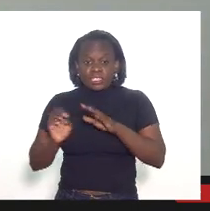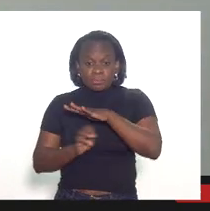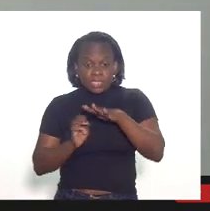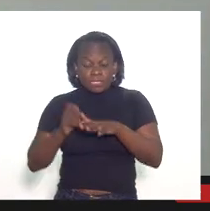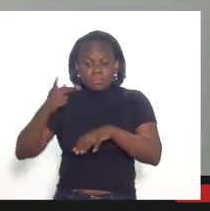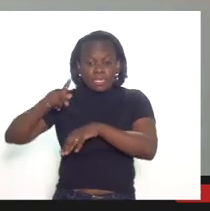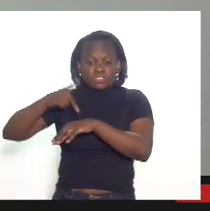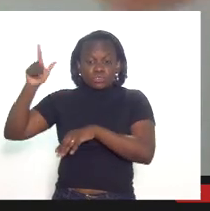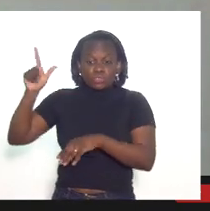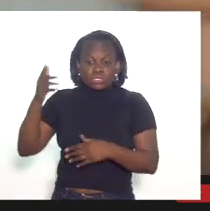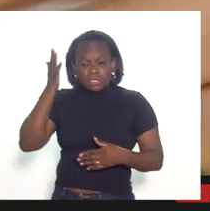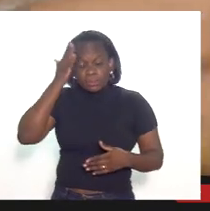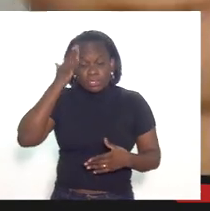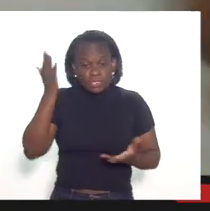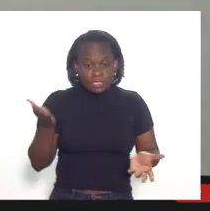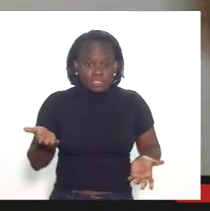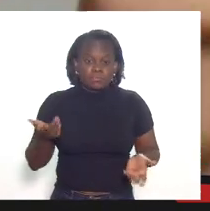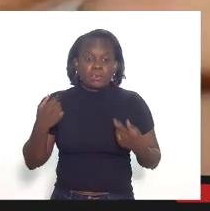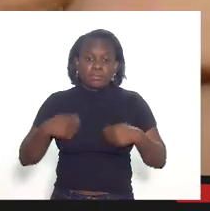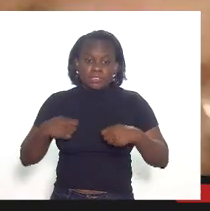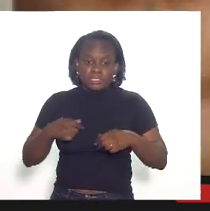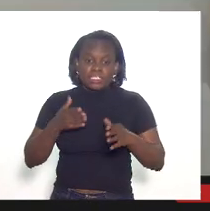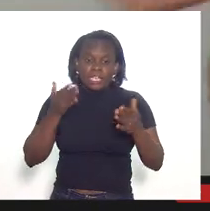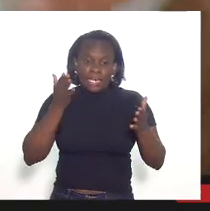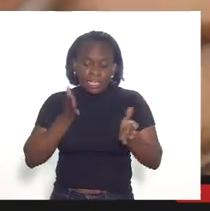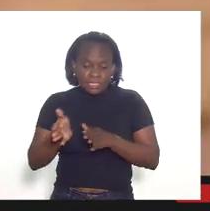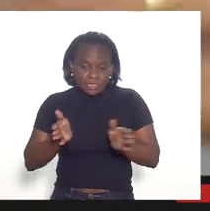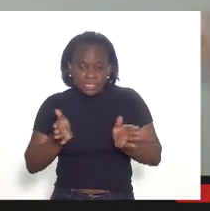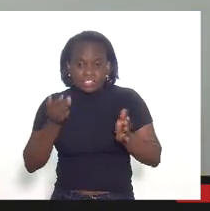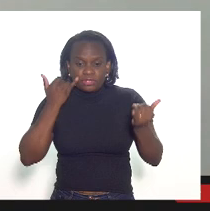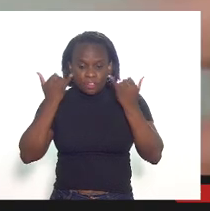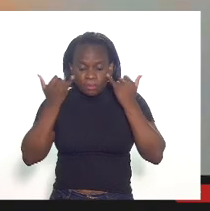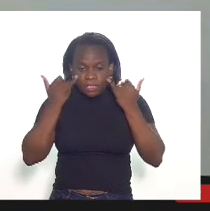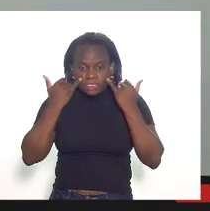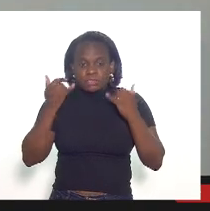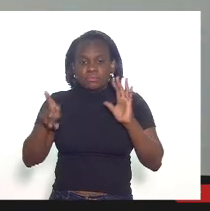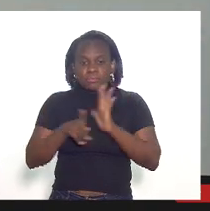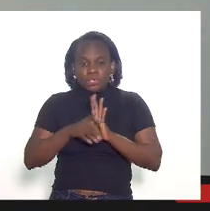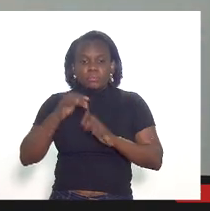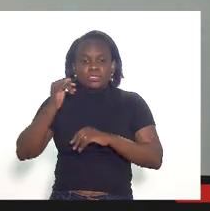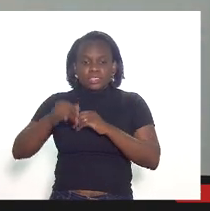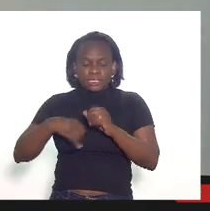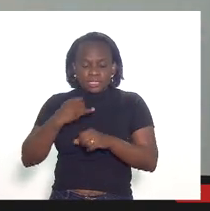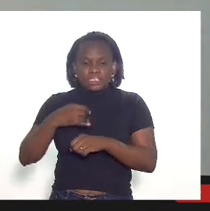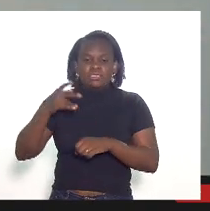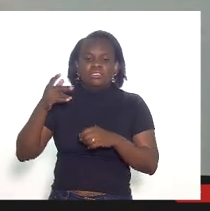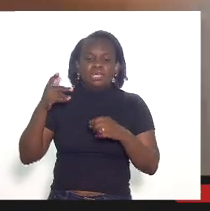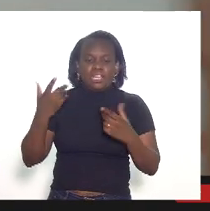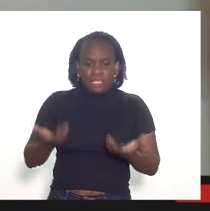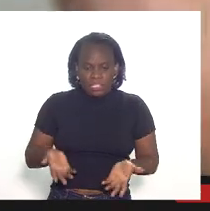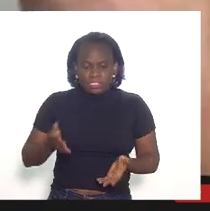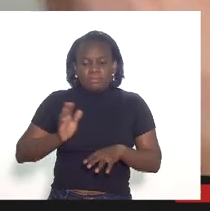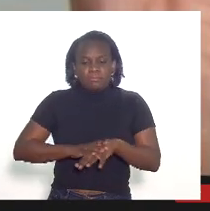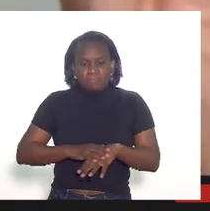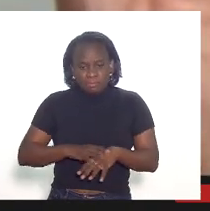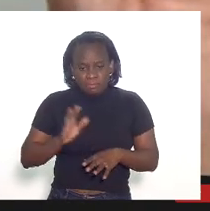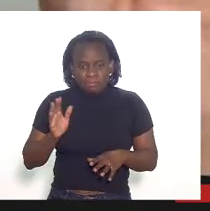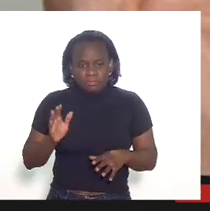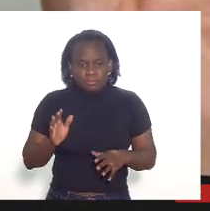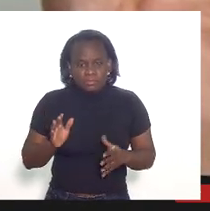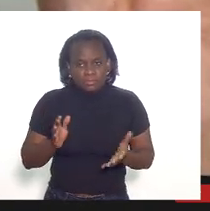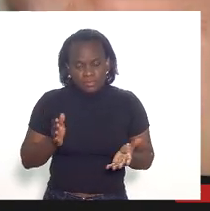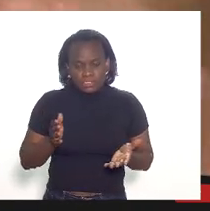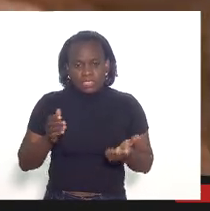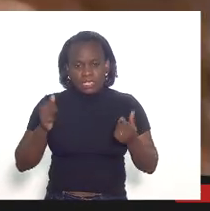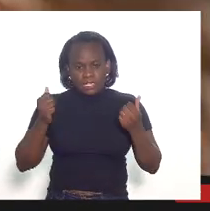estrangeiras então para fazer isso nós íamos ter acesso a informações de direito internacional e isso sim seria um alto pelo menos não é um alto vamos